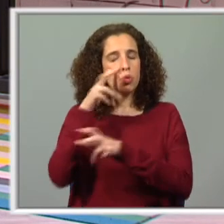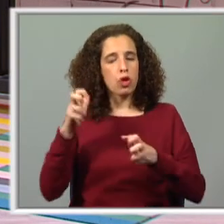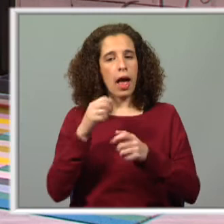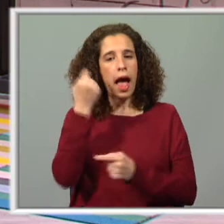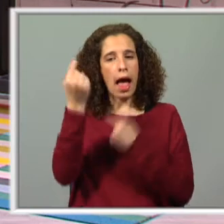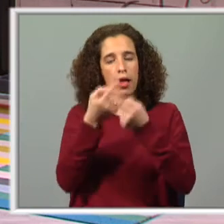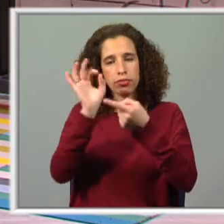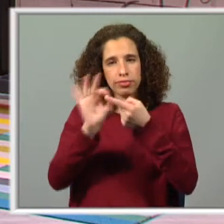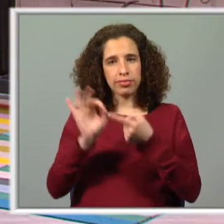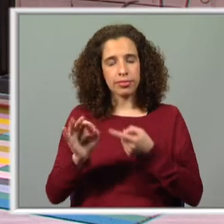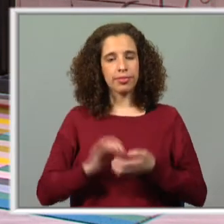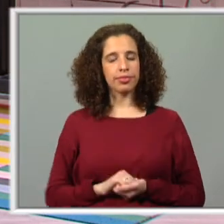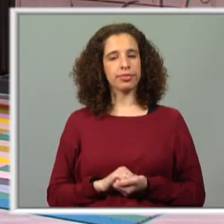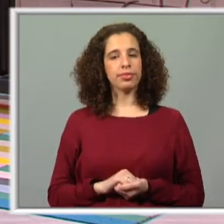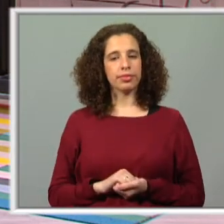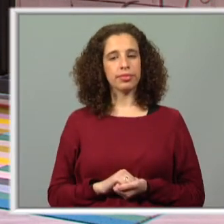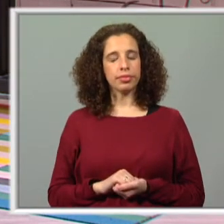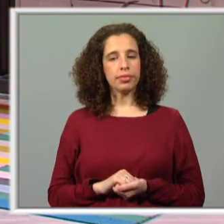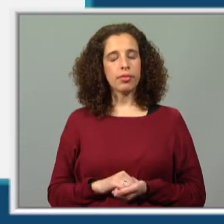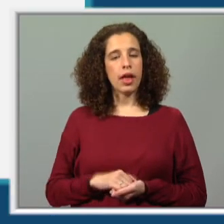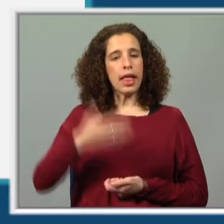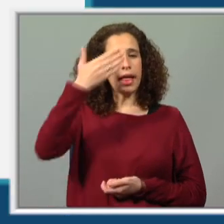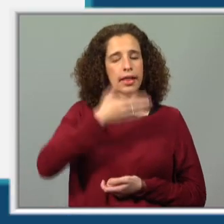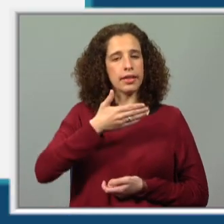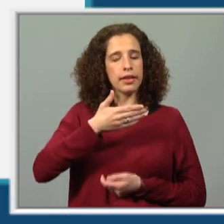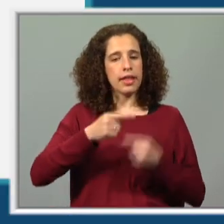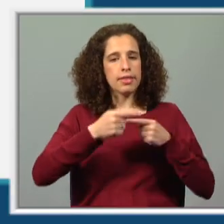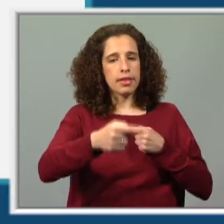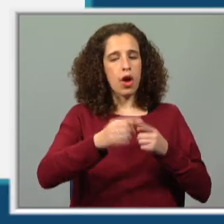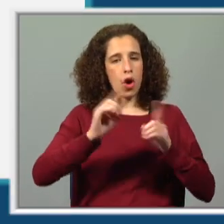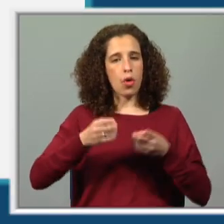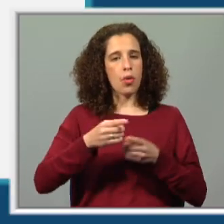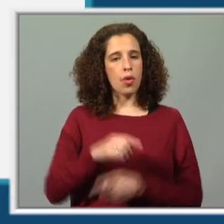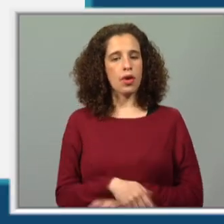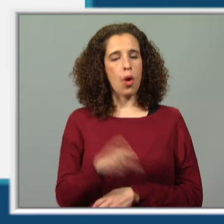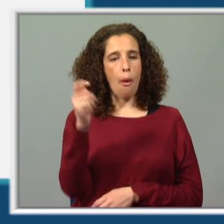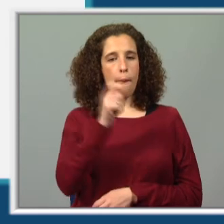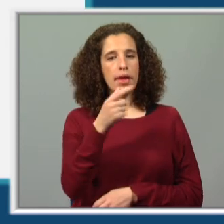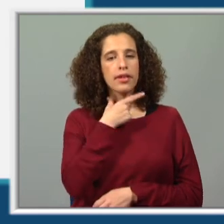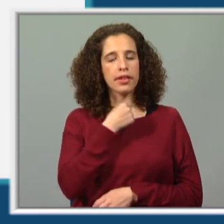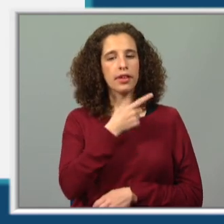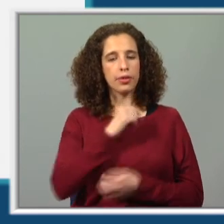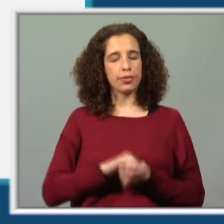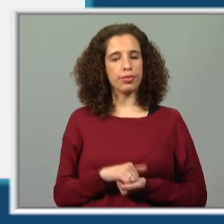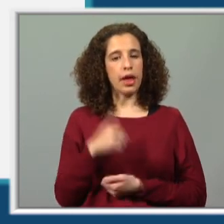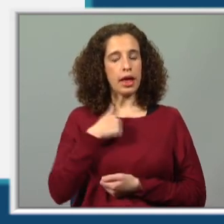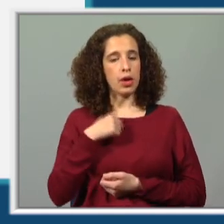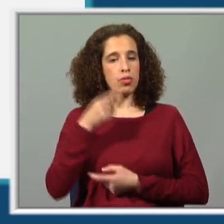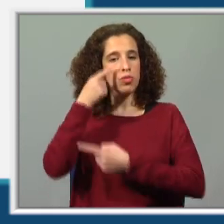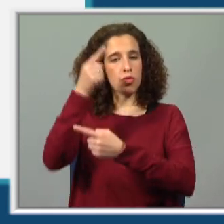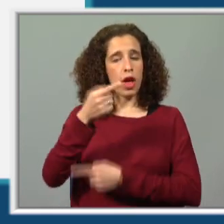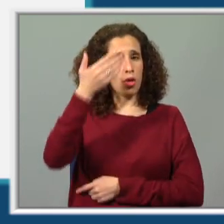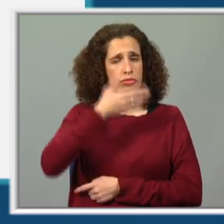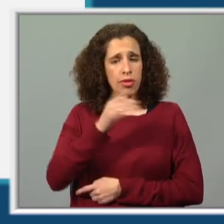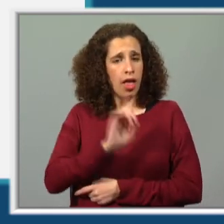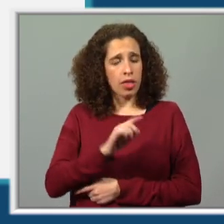alguns aspectos. em que dia da semana começa o mês de agosto? E eu aqui não vos apresento o